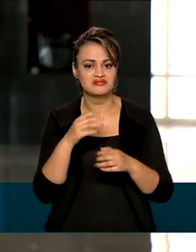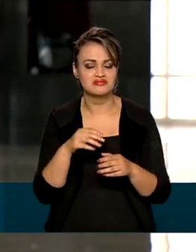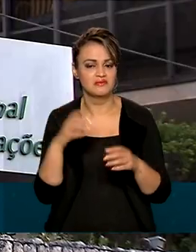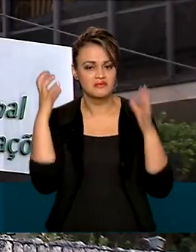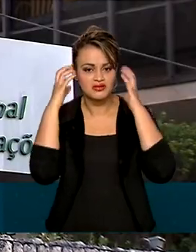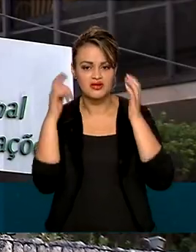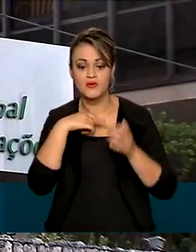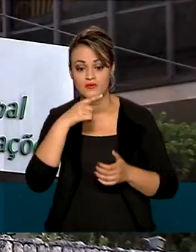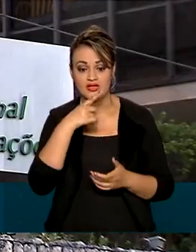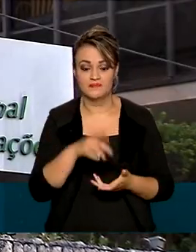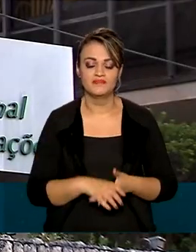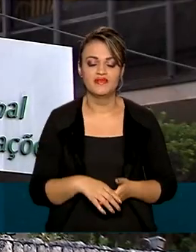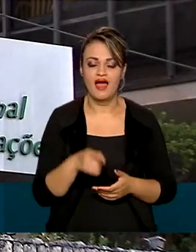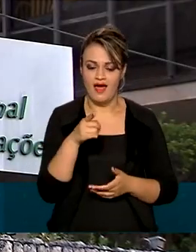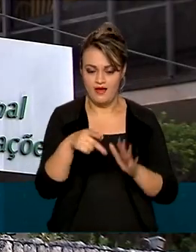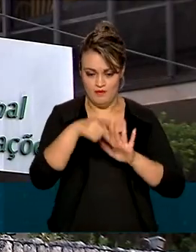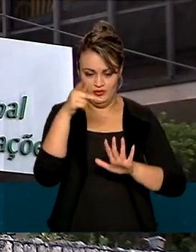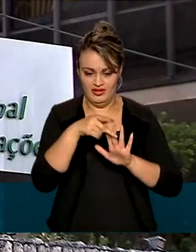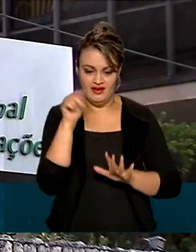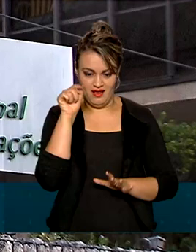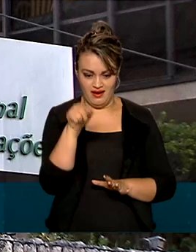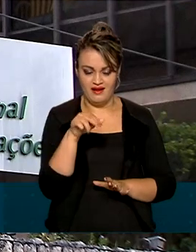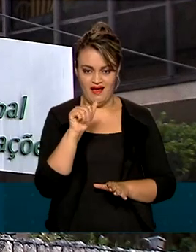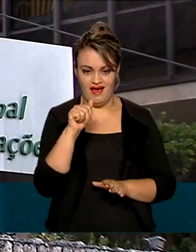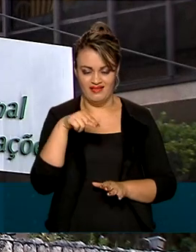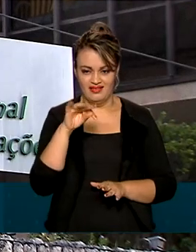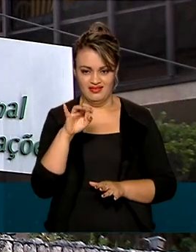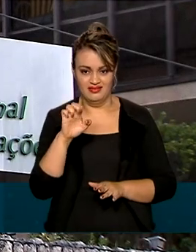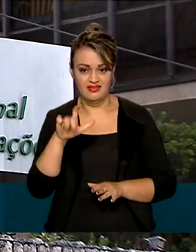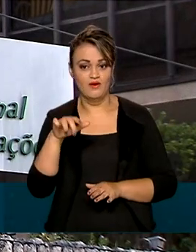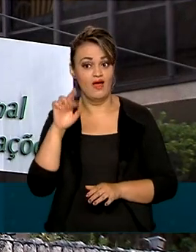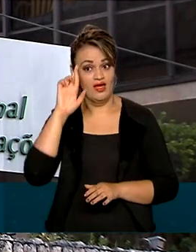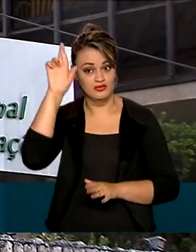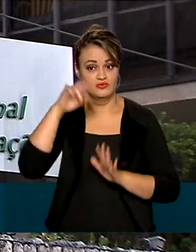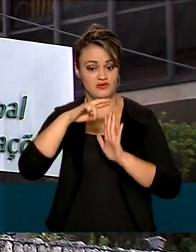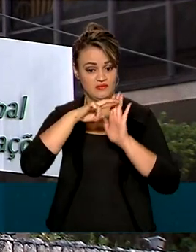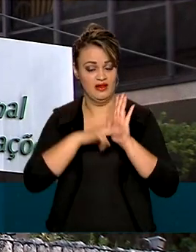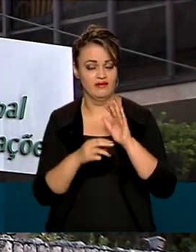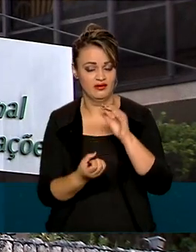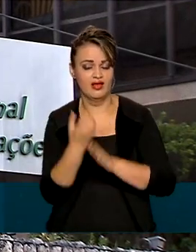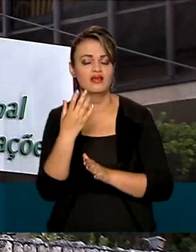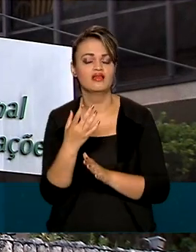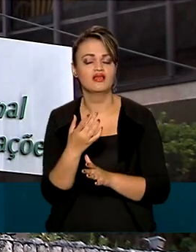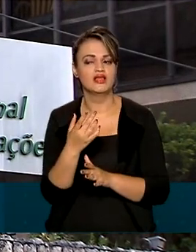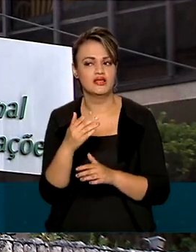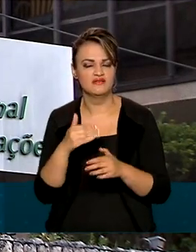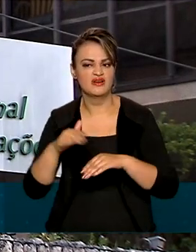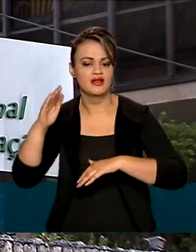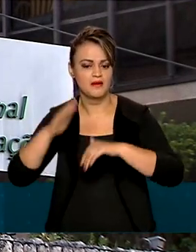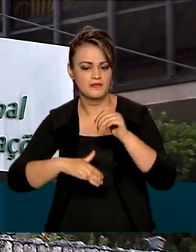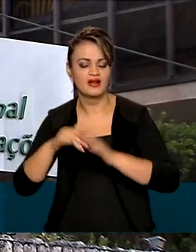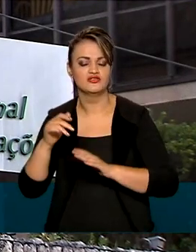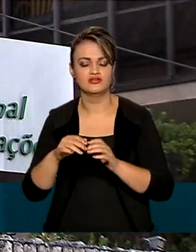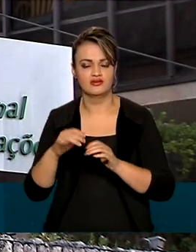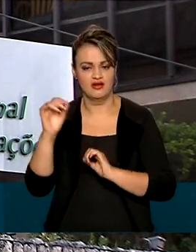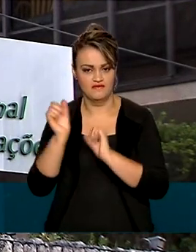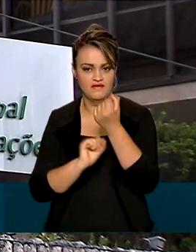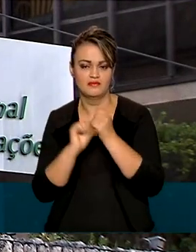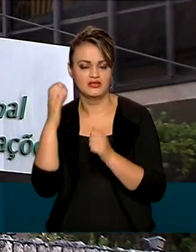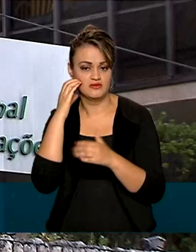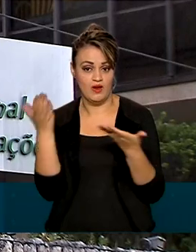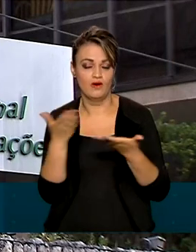móvel. De acordo com a portaria, a Anatel é a responsável pelas regras, que já devem ser seguidas pelas fabricantes.